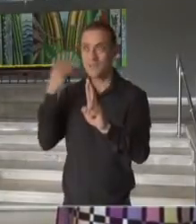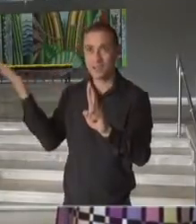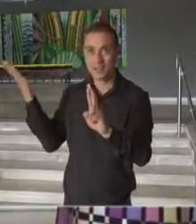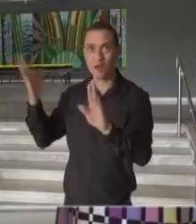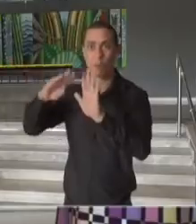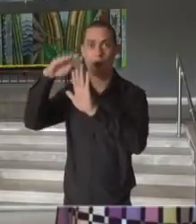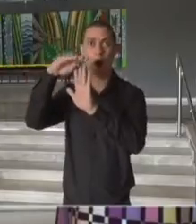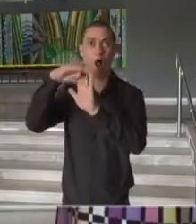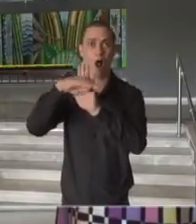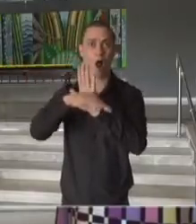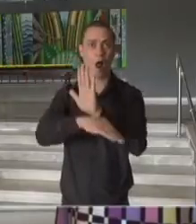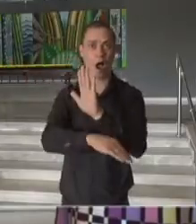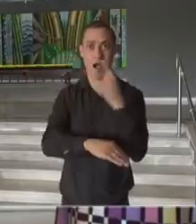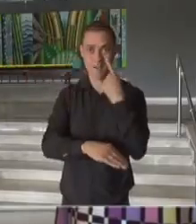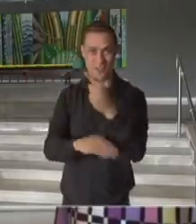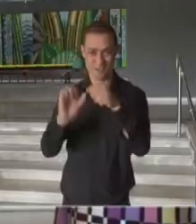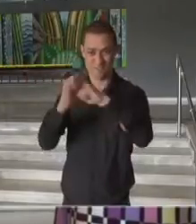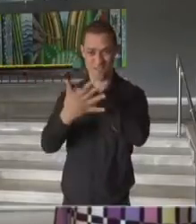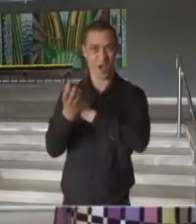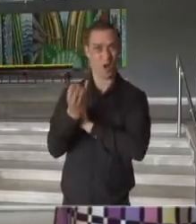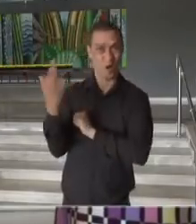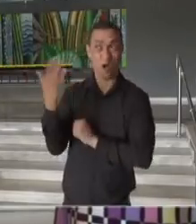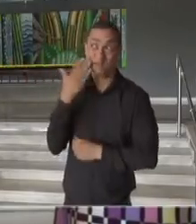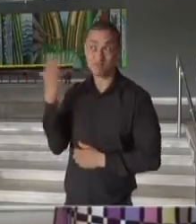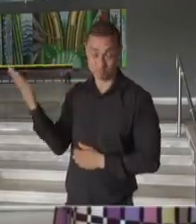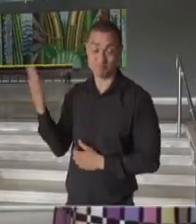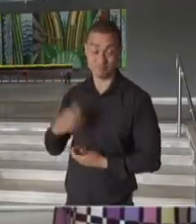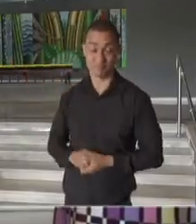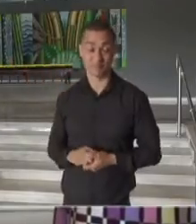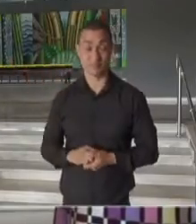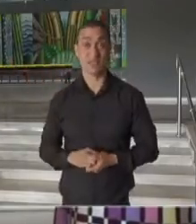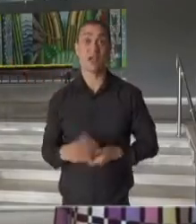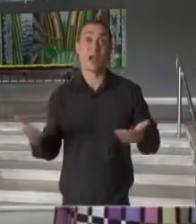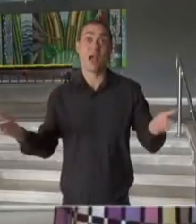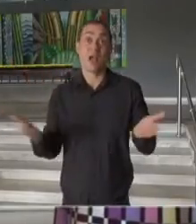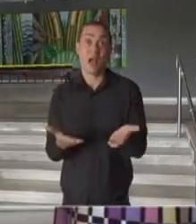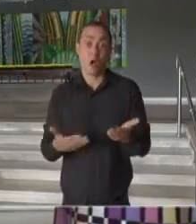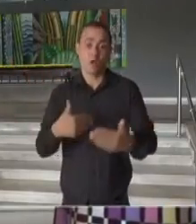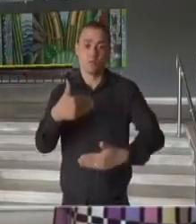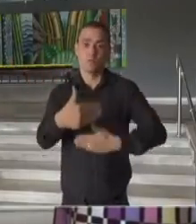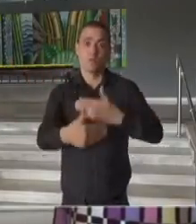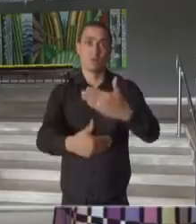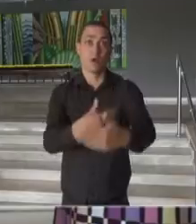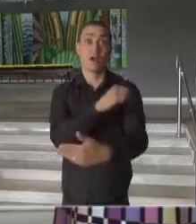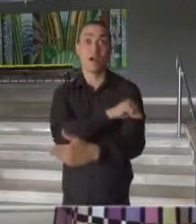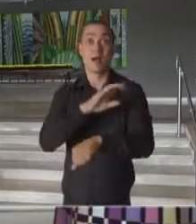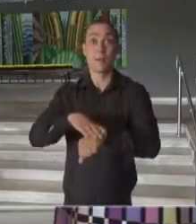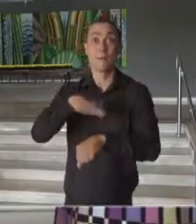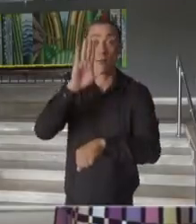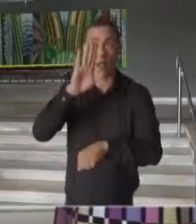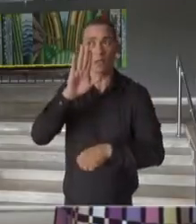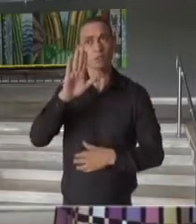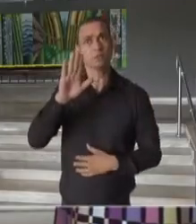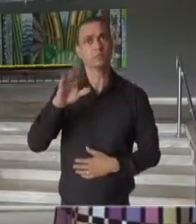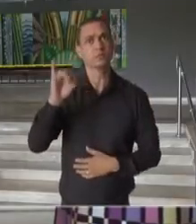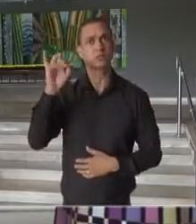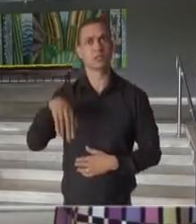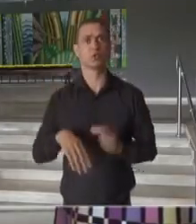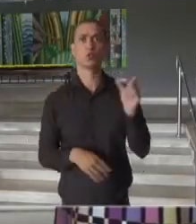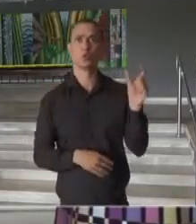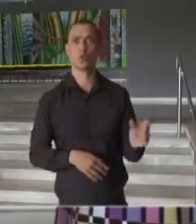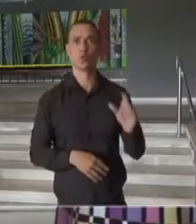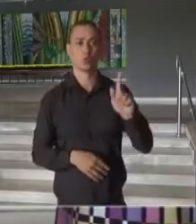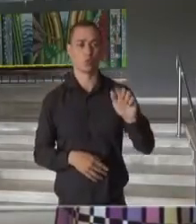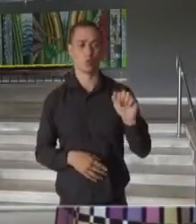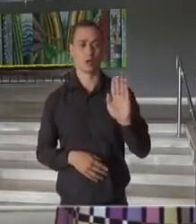você pronunciou com alguns desses dados. E agora, avançando ainda mais, eu endosso a colocação feita aqui pelo João